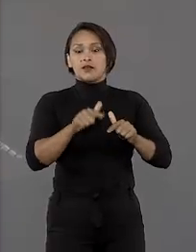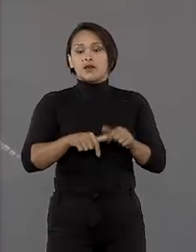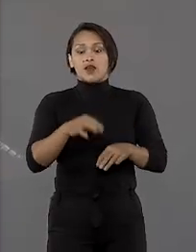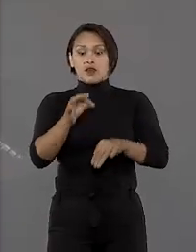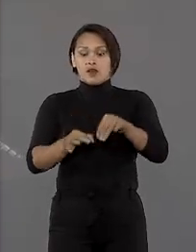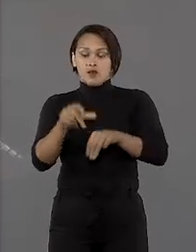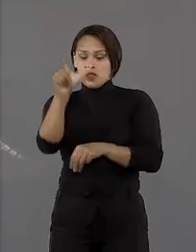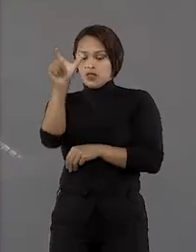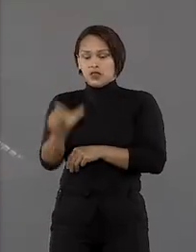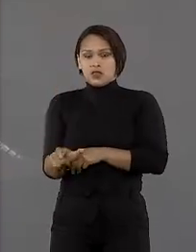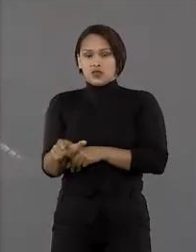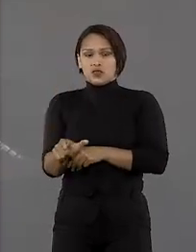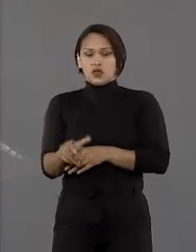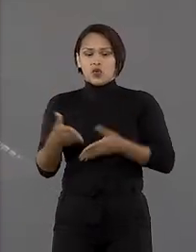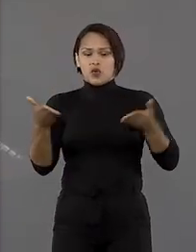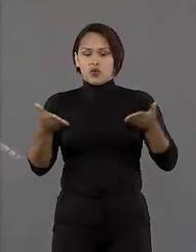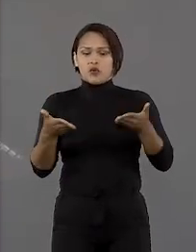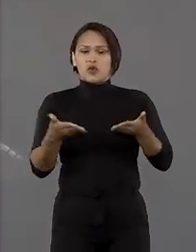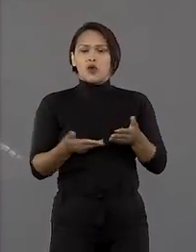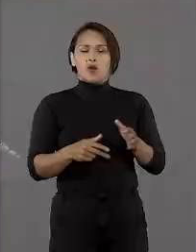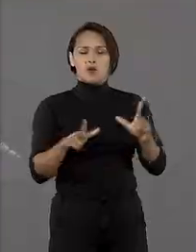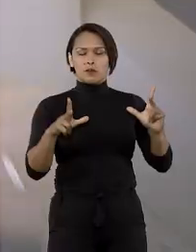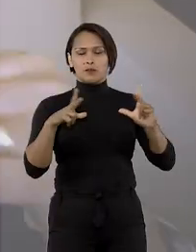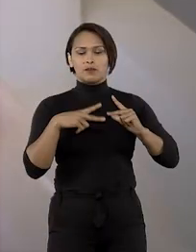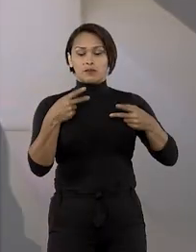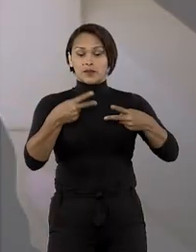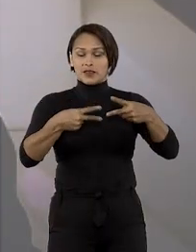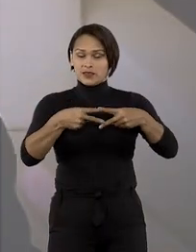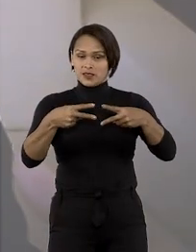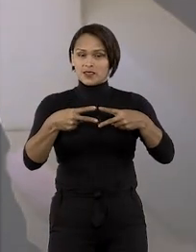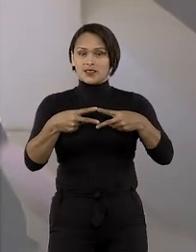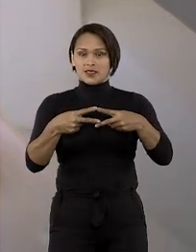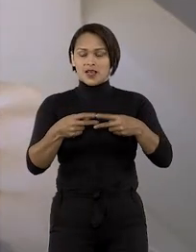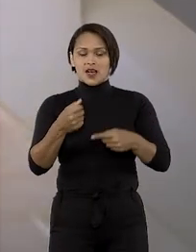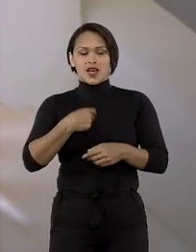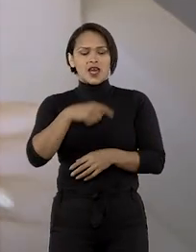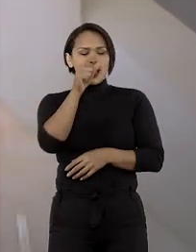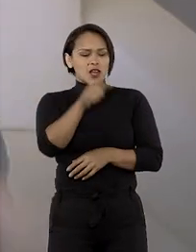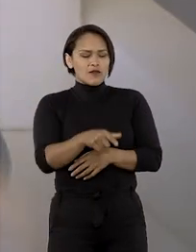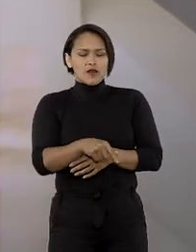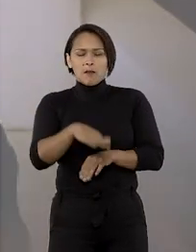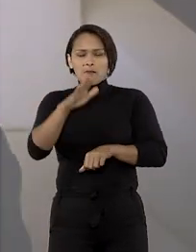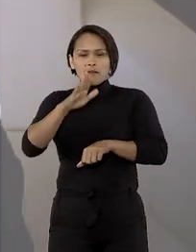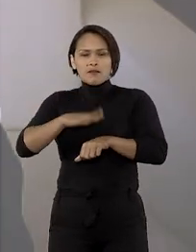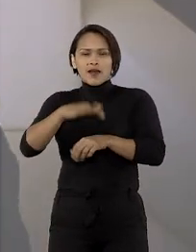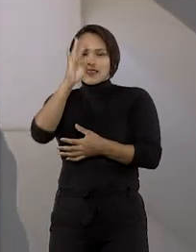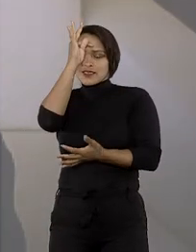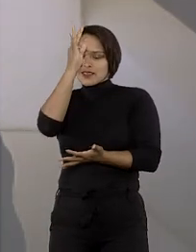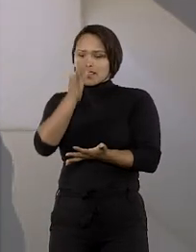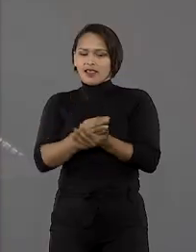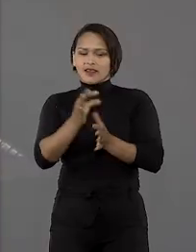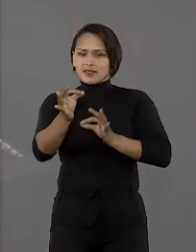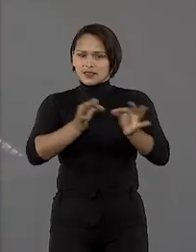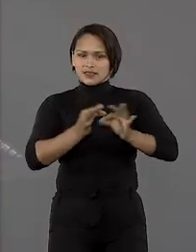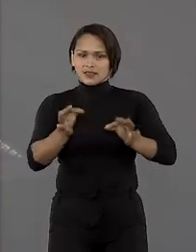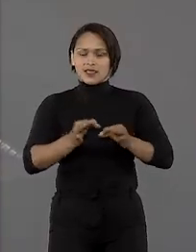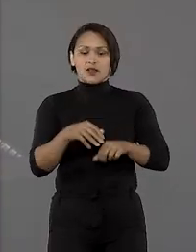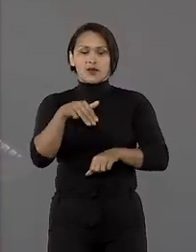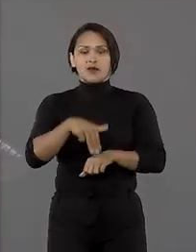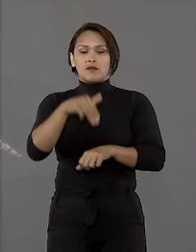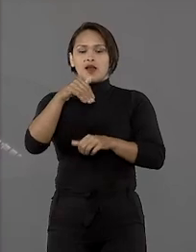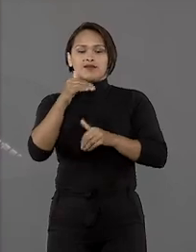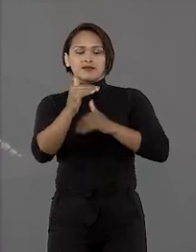ministro Napoleão, ele no âmbito do direito previdenciário, seguramente foi aquele que mais construiu teses. O